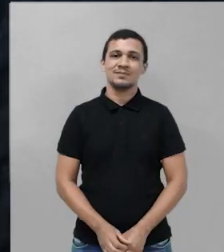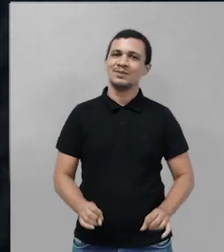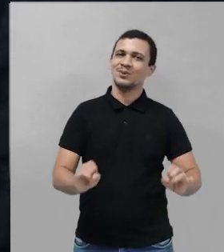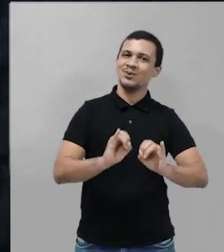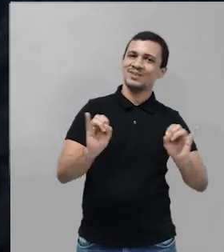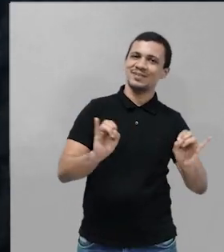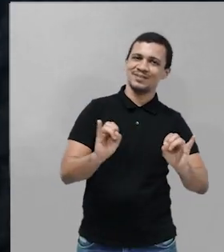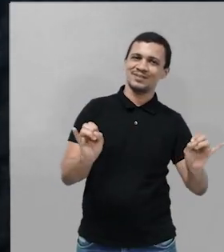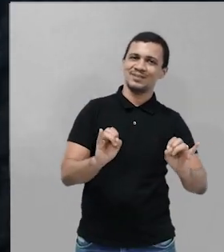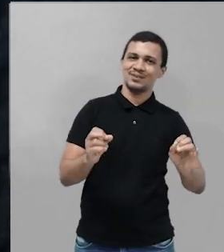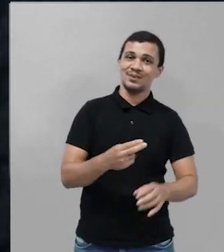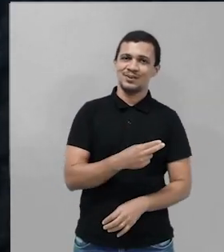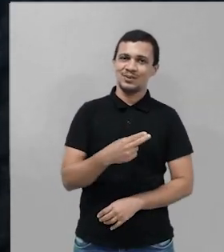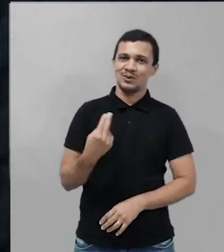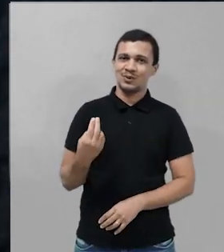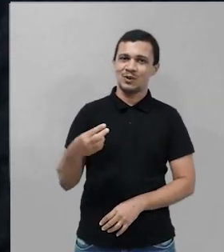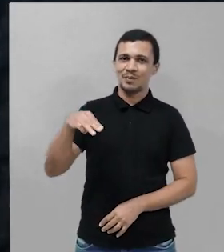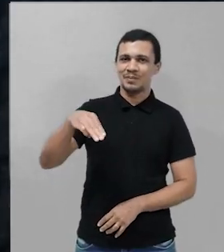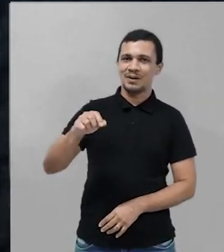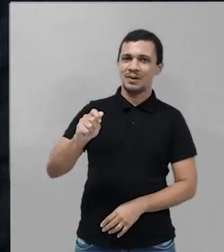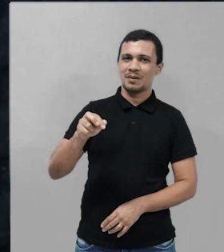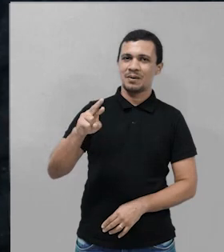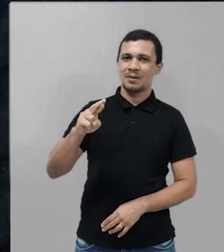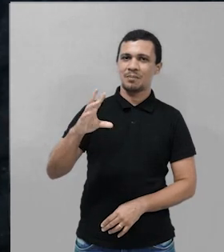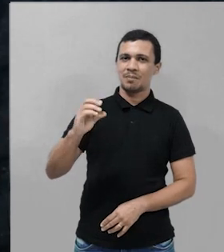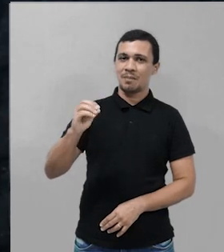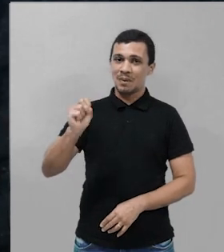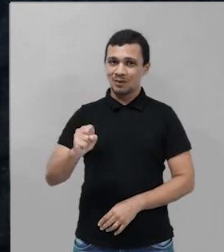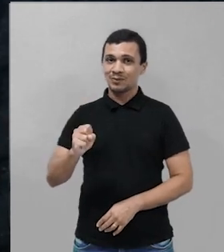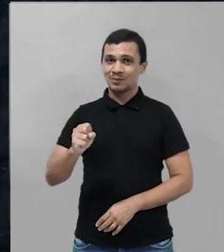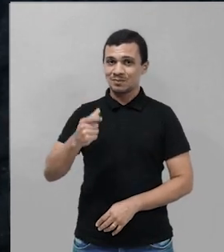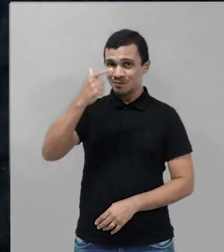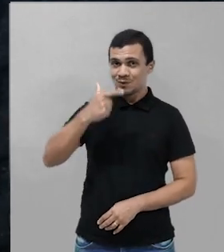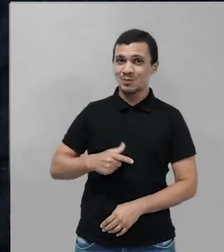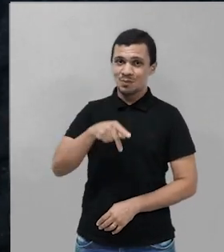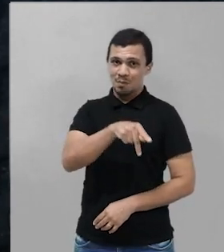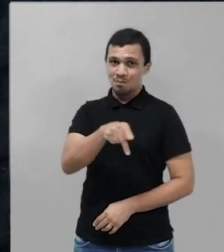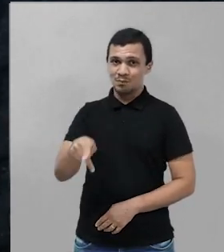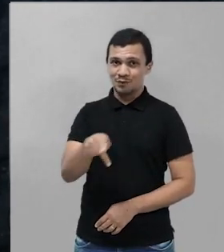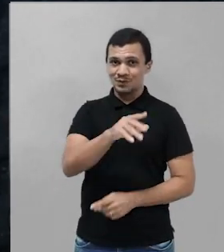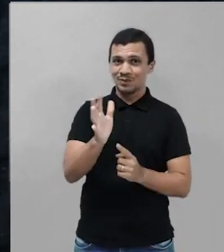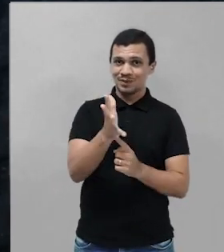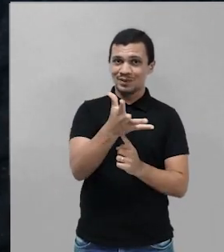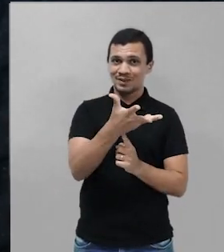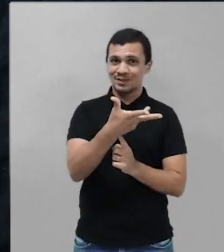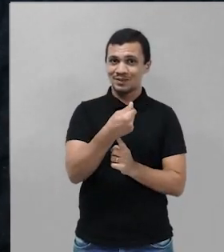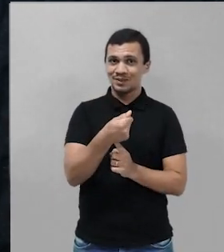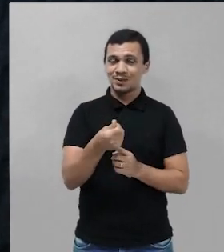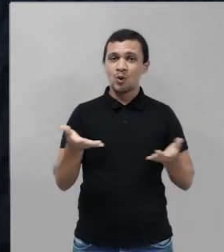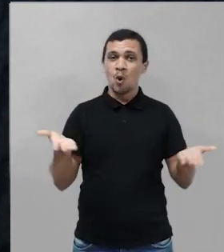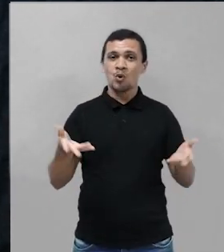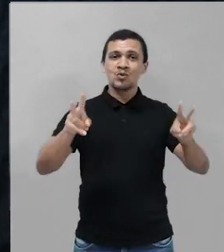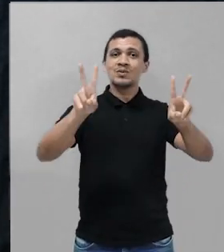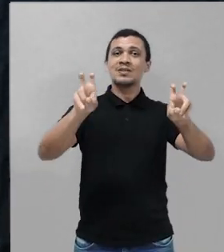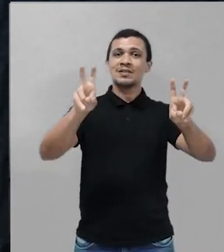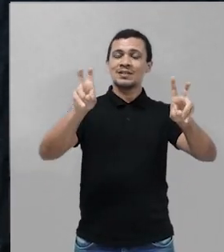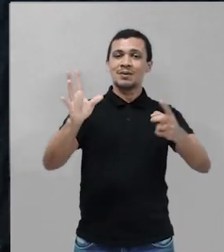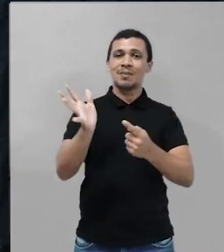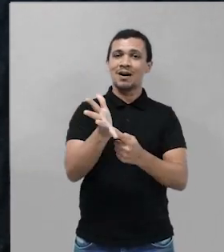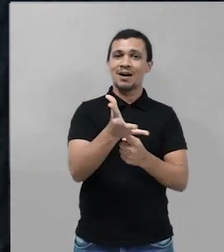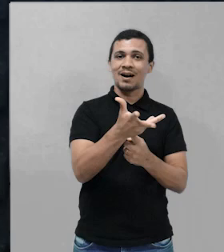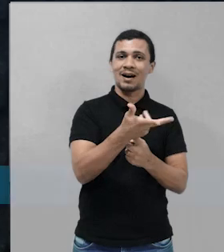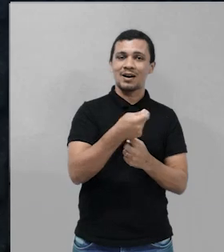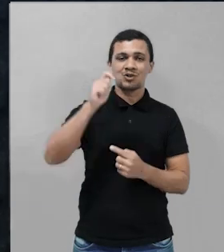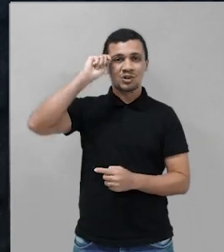Olá gente, professor Marcos Dominici aqui, professor de arte, e hoje a vai falar sobre arte afro-brasileira no